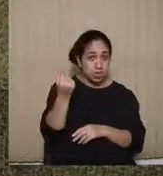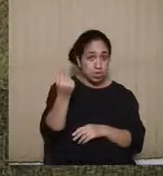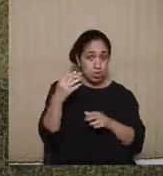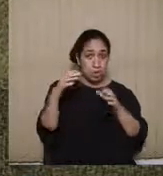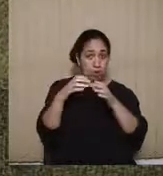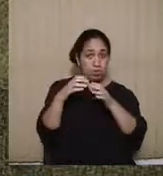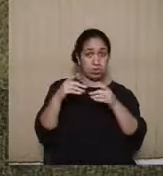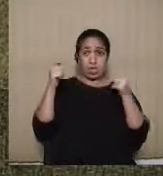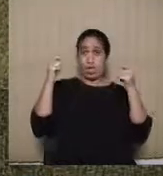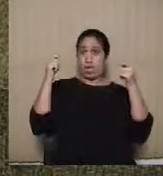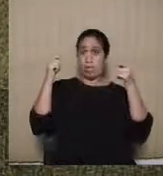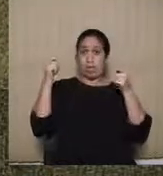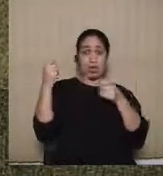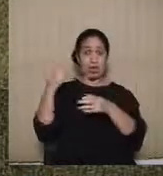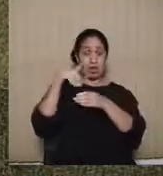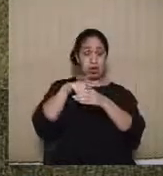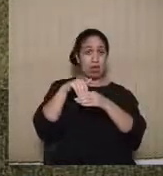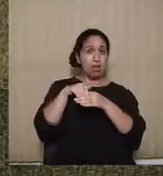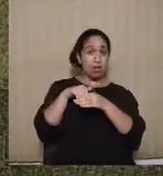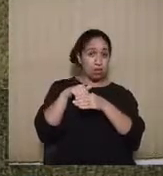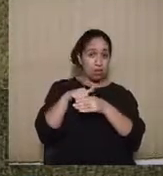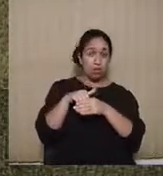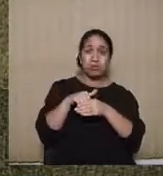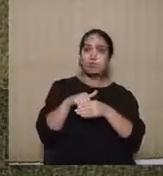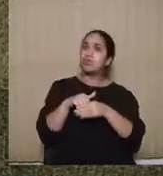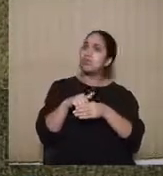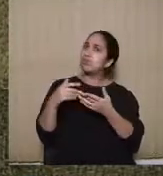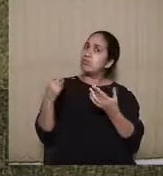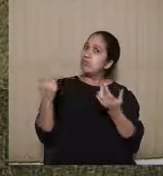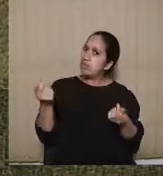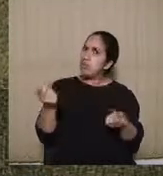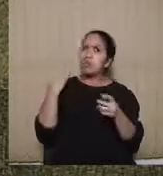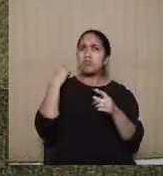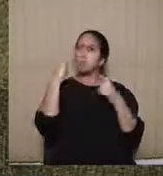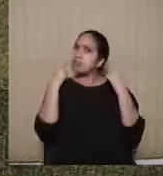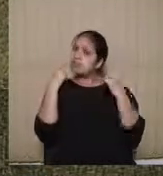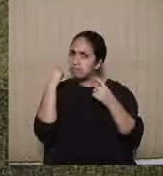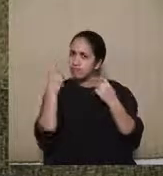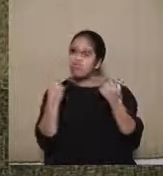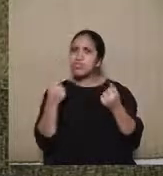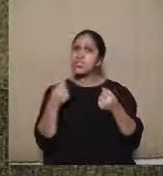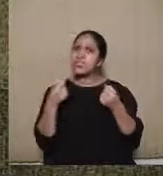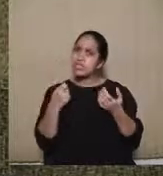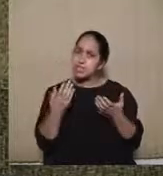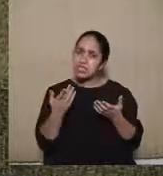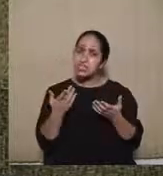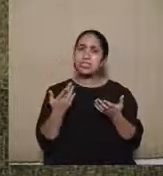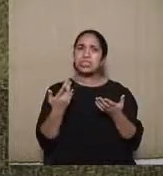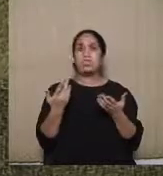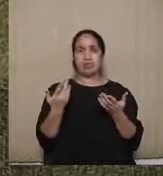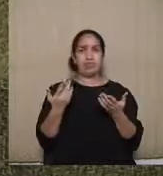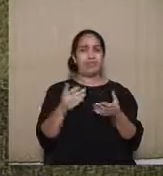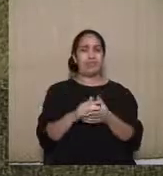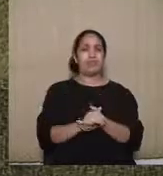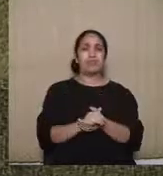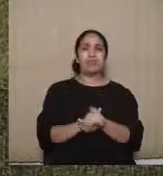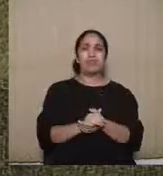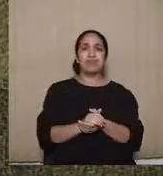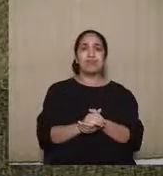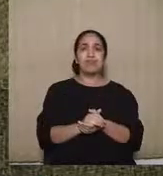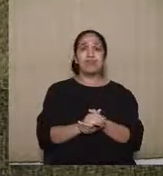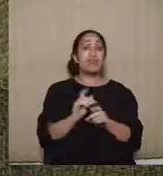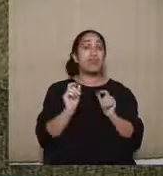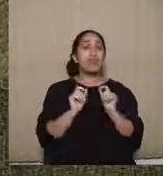eleitorais também é algo que demanda bastante preocupação dos players das eleições, o que